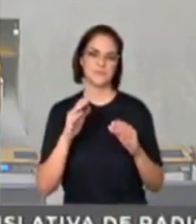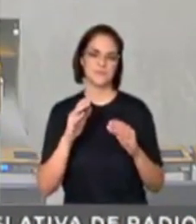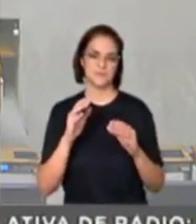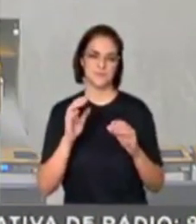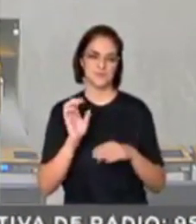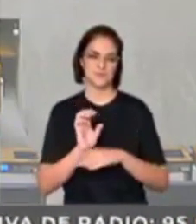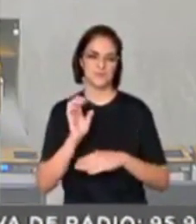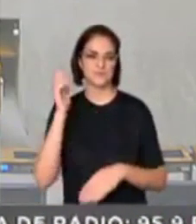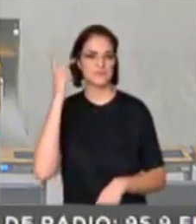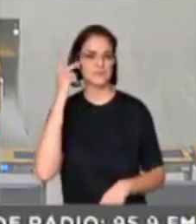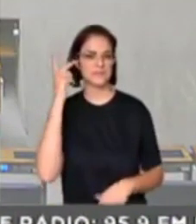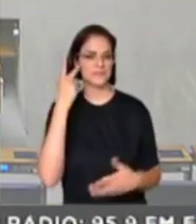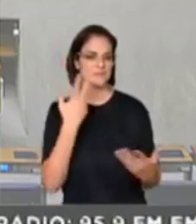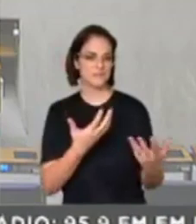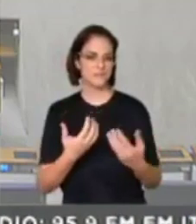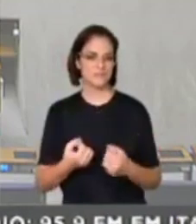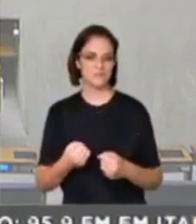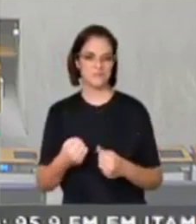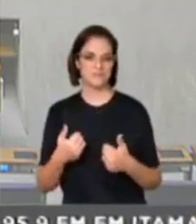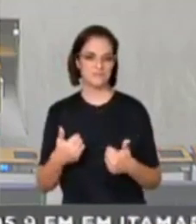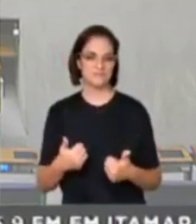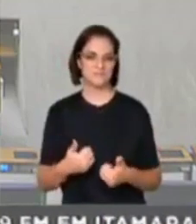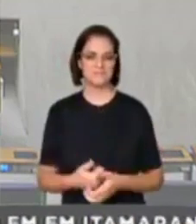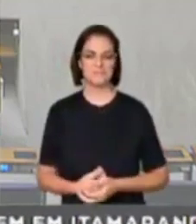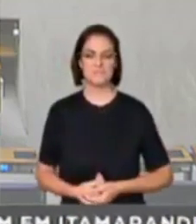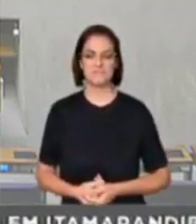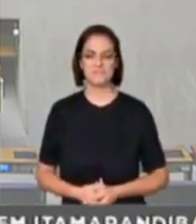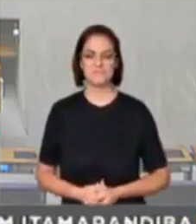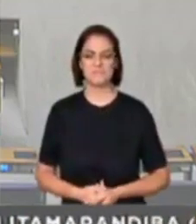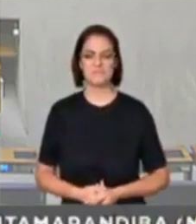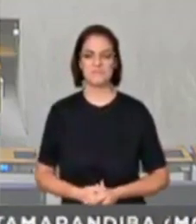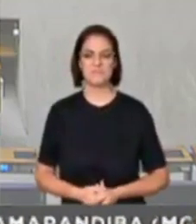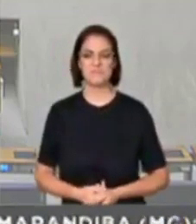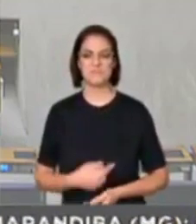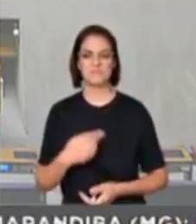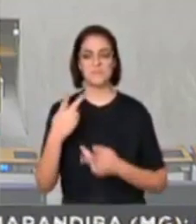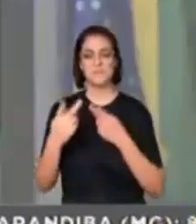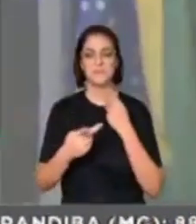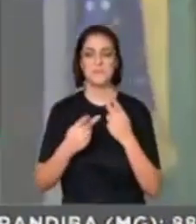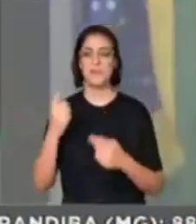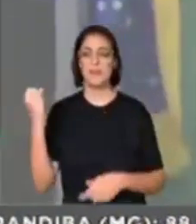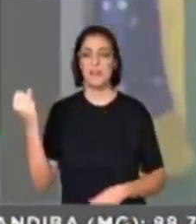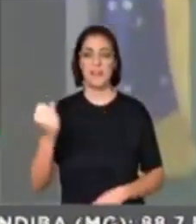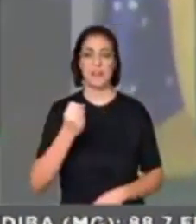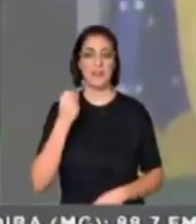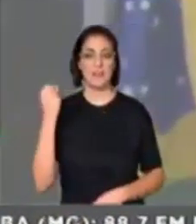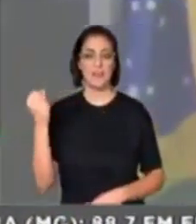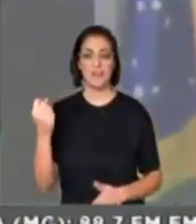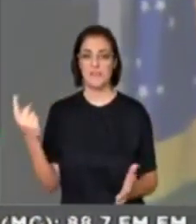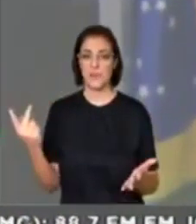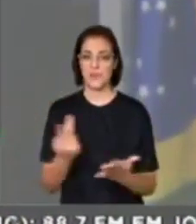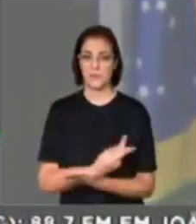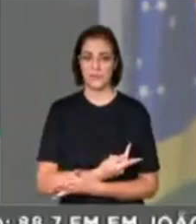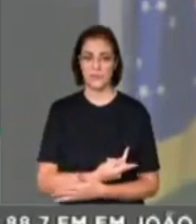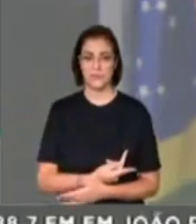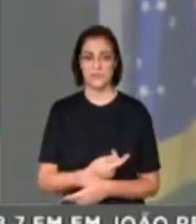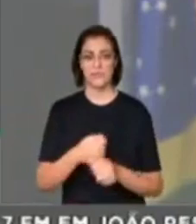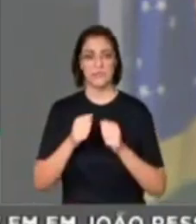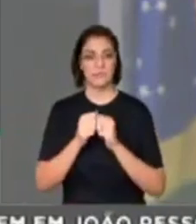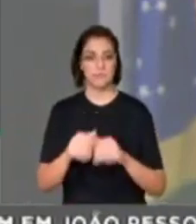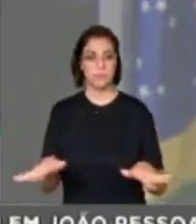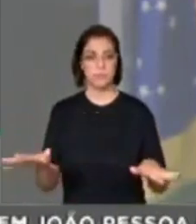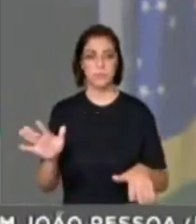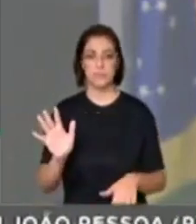Senhor presidente, quero aqui colocar um ponto, um caso bastante grave, que foi divulgado pela imprensa recentemente, numa